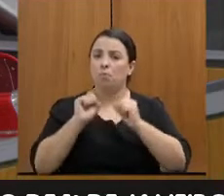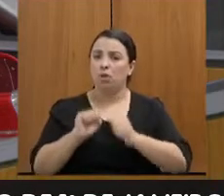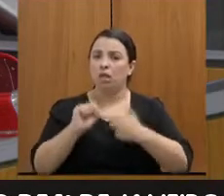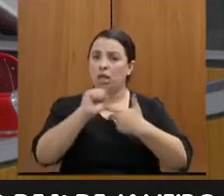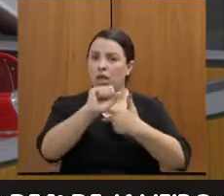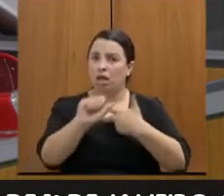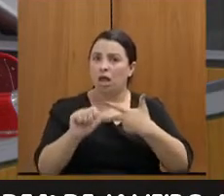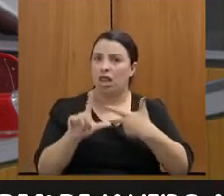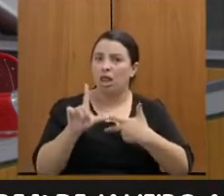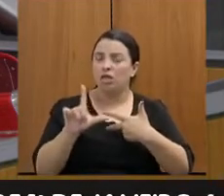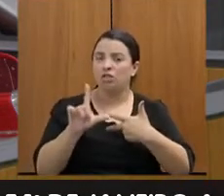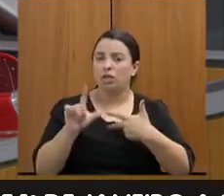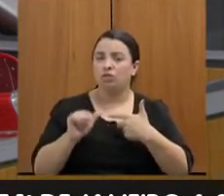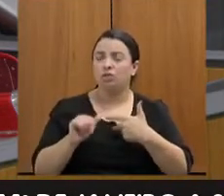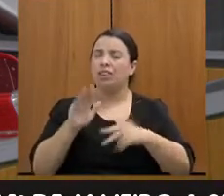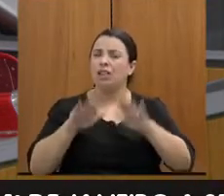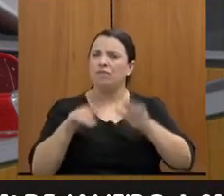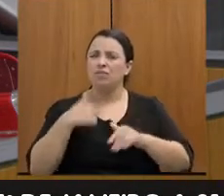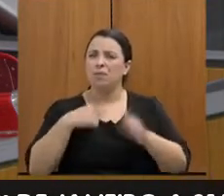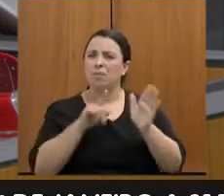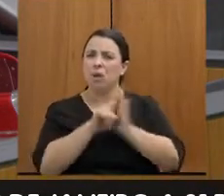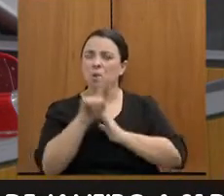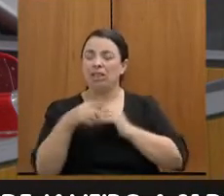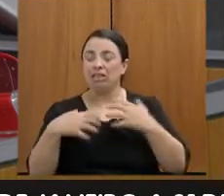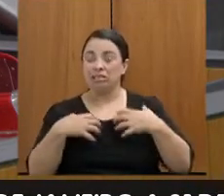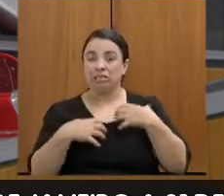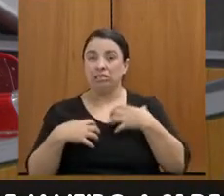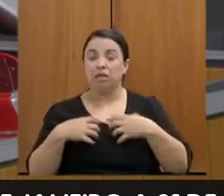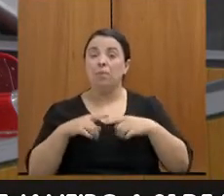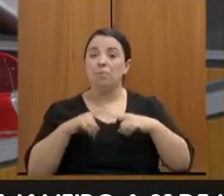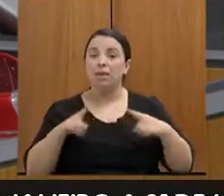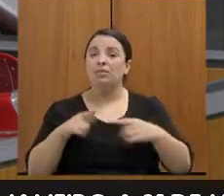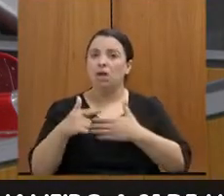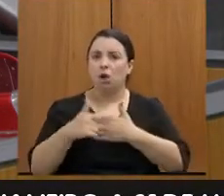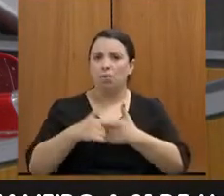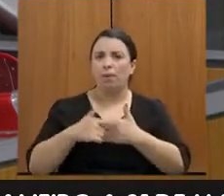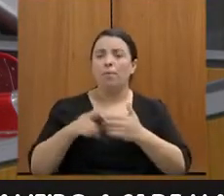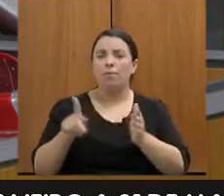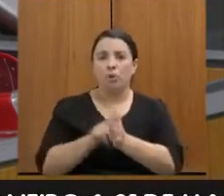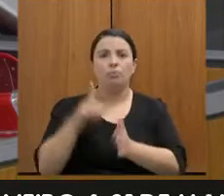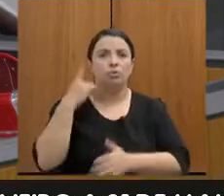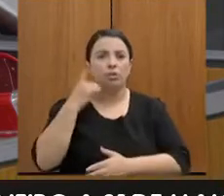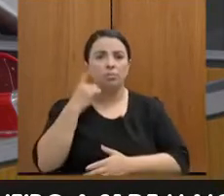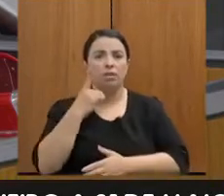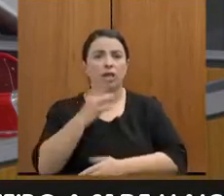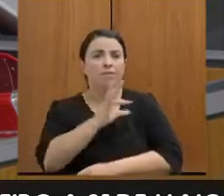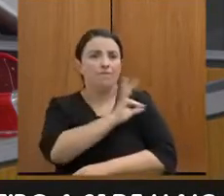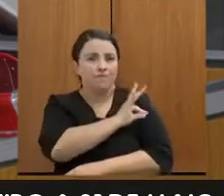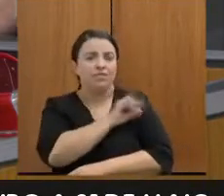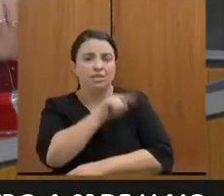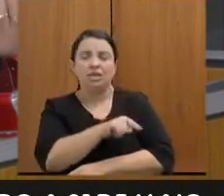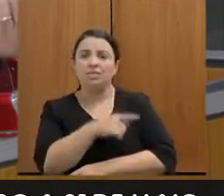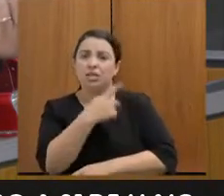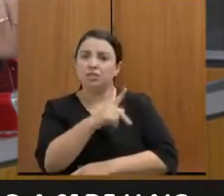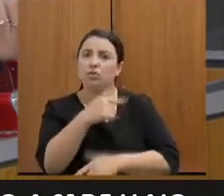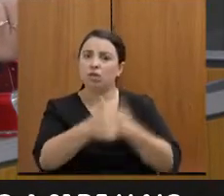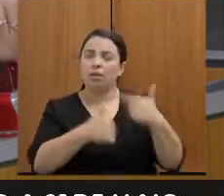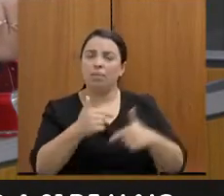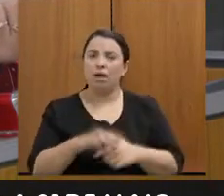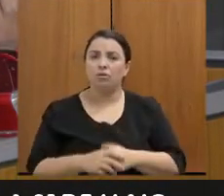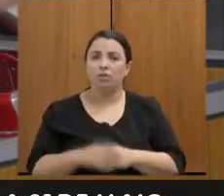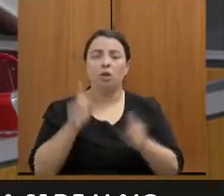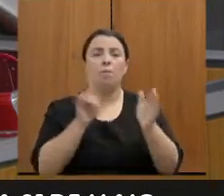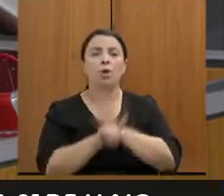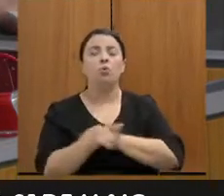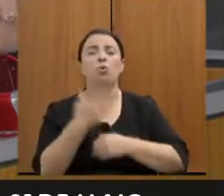que as minhas perguntas podem ser um pouco incômodas, mas é o papel do deputado fazer a fiscalização. Então, gente pergunta o que tem de